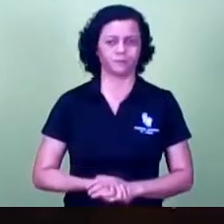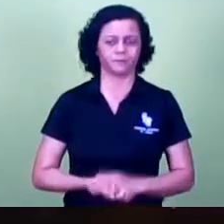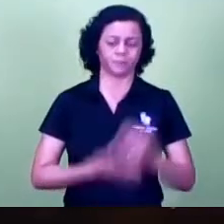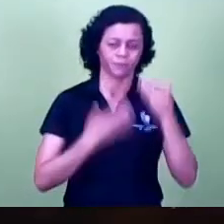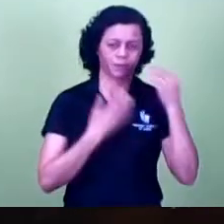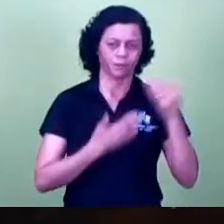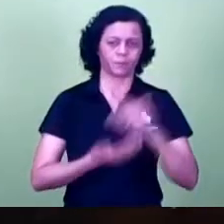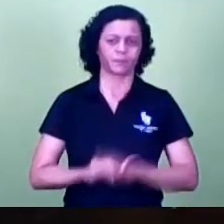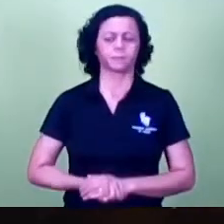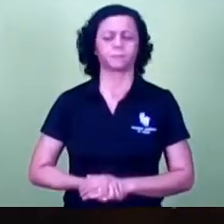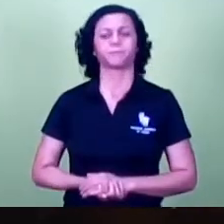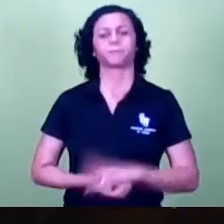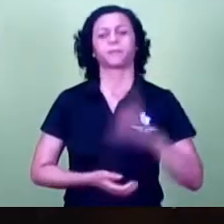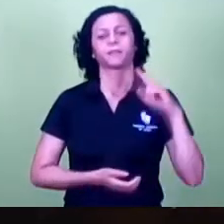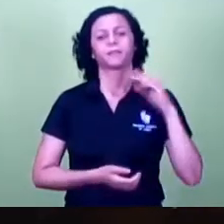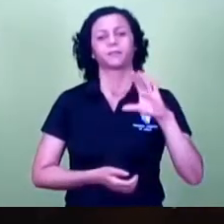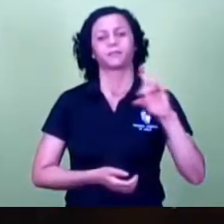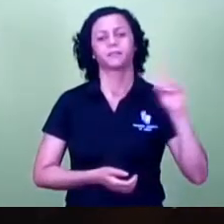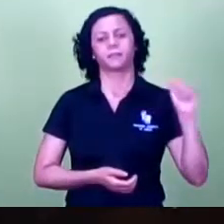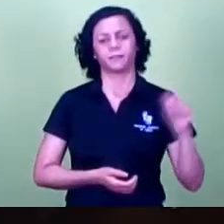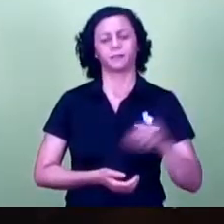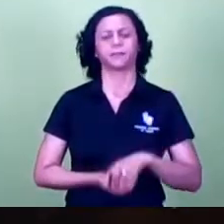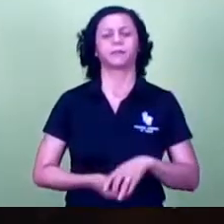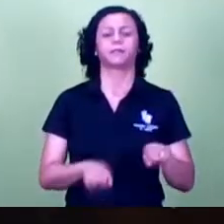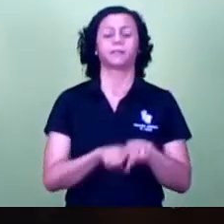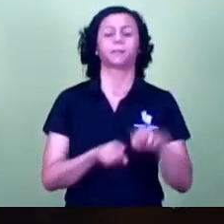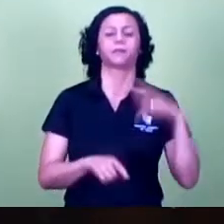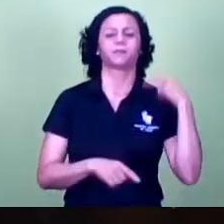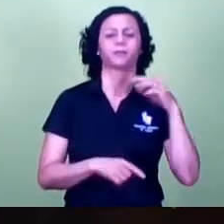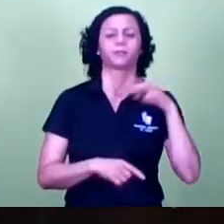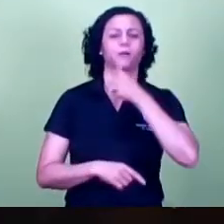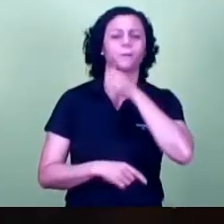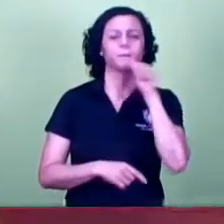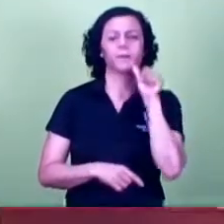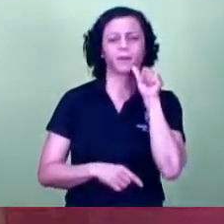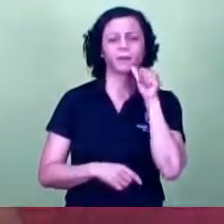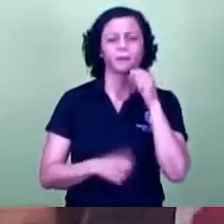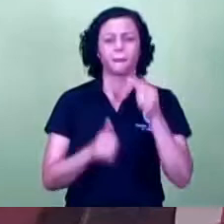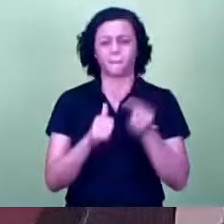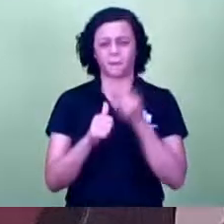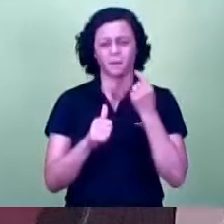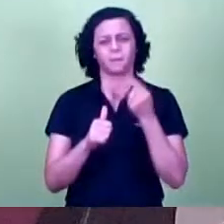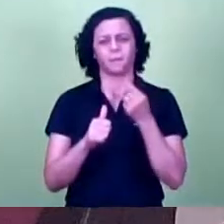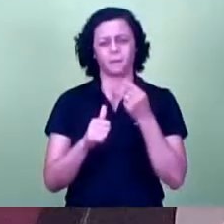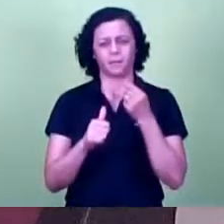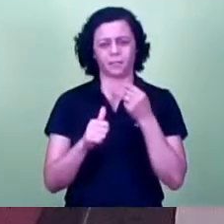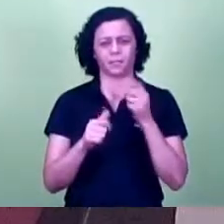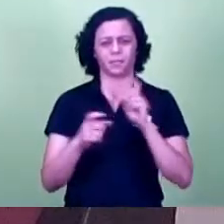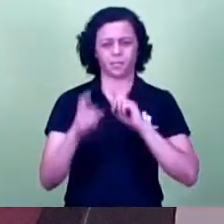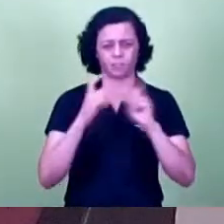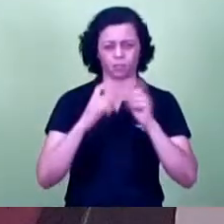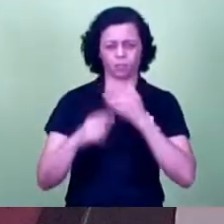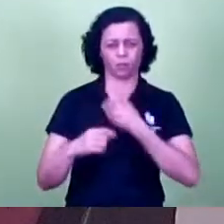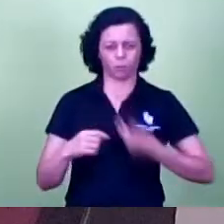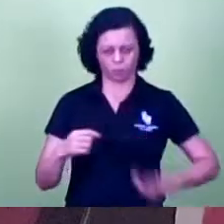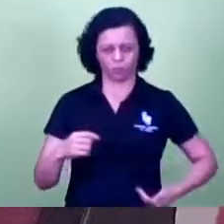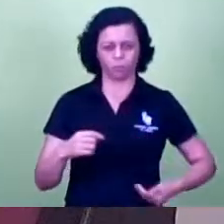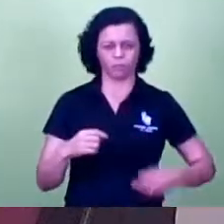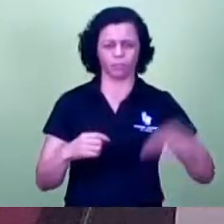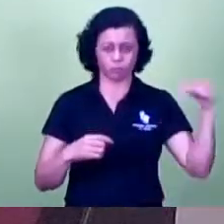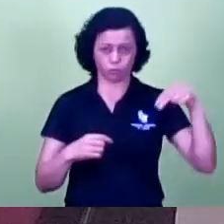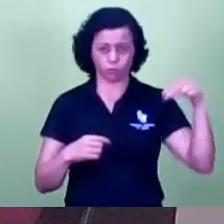pela ordem vereadora vereador Mela primeira audiência pública de novembro será convocação lá da